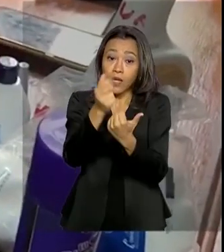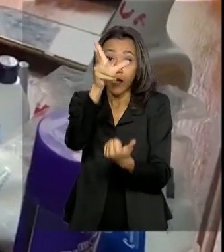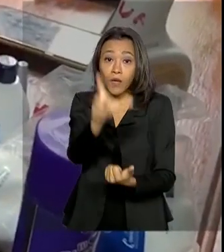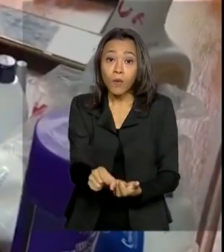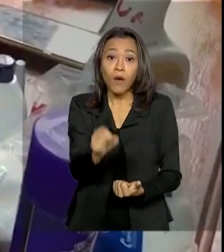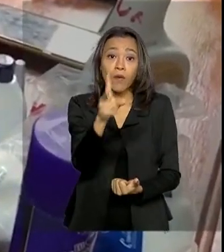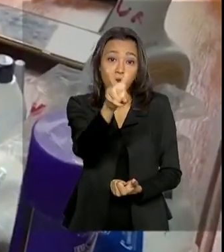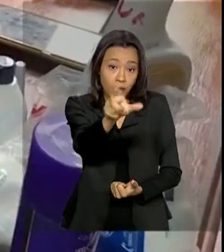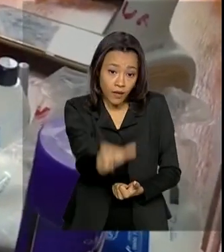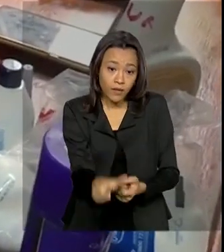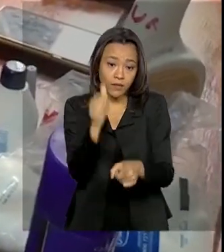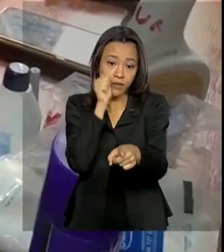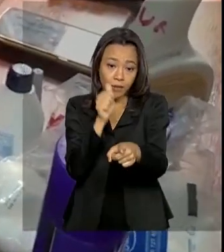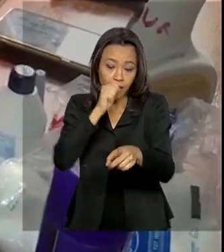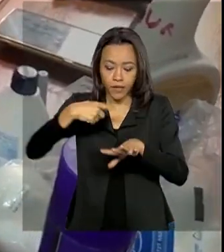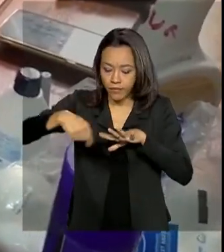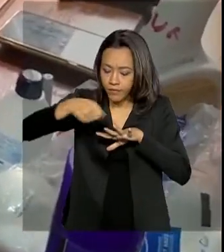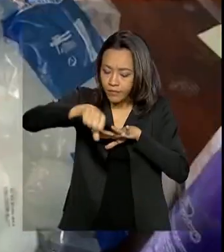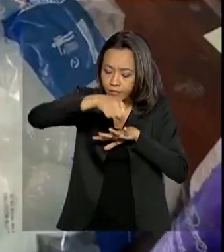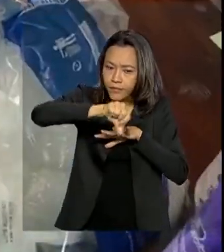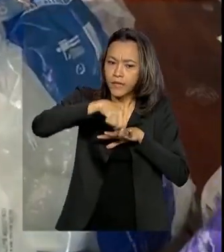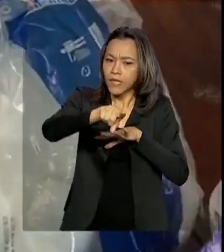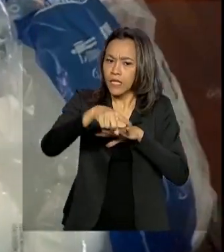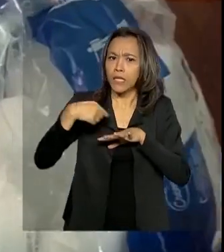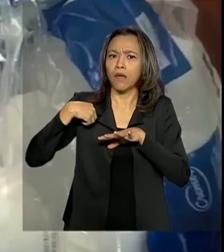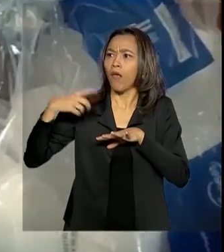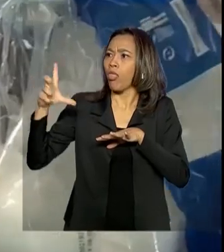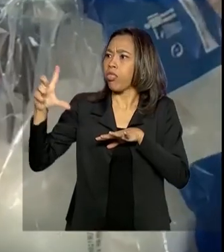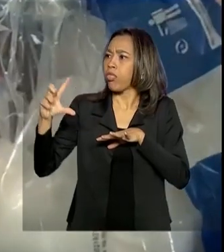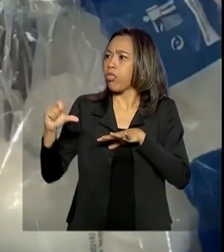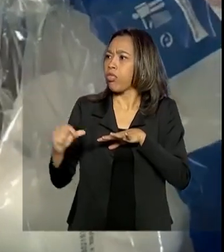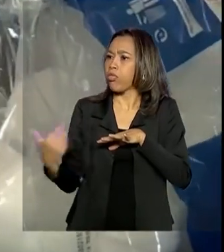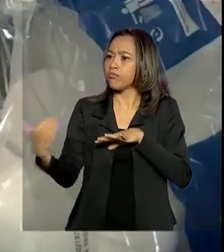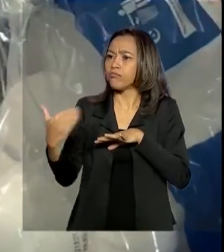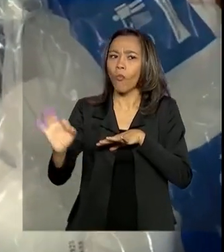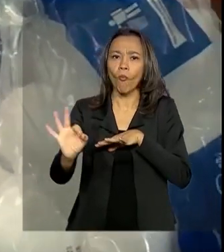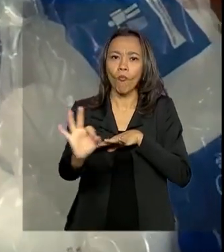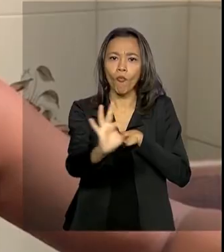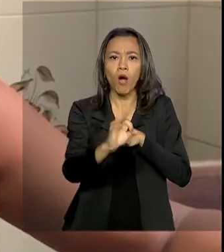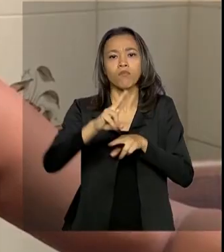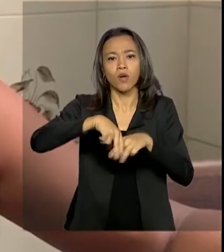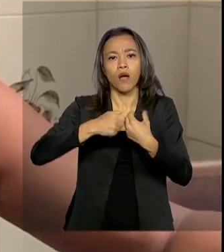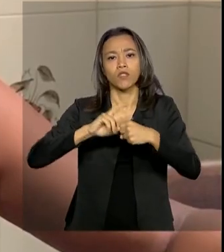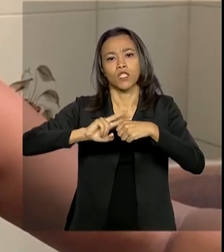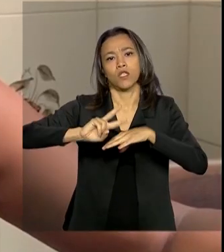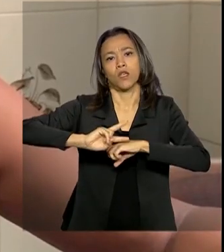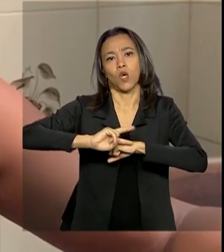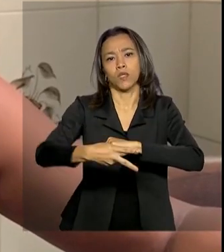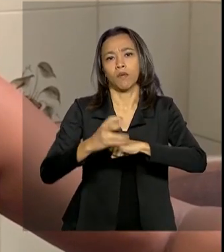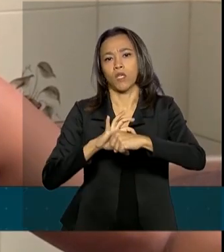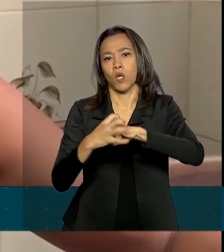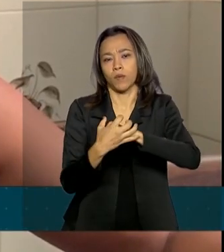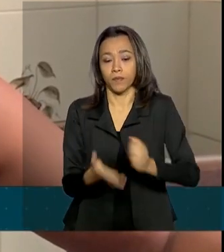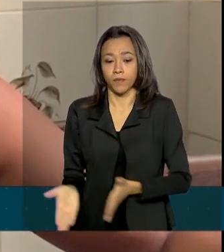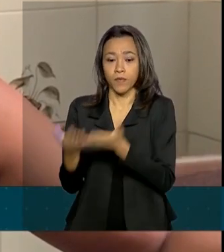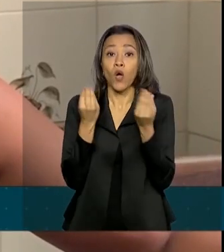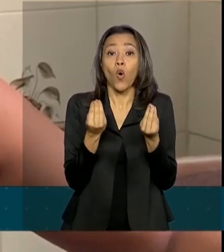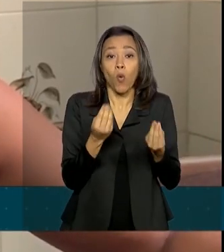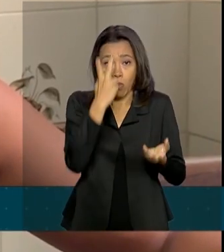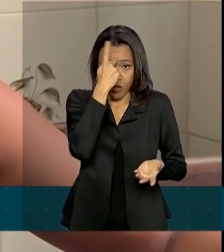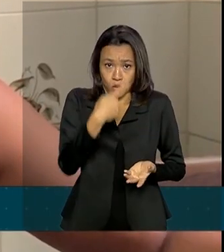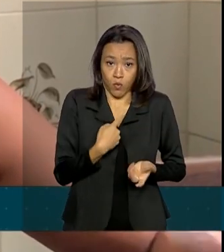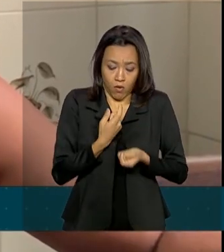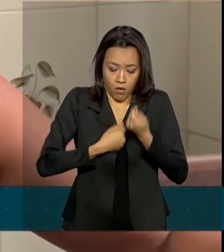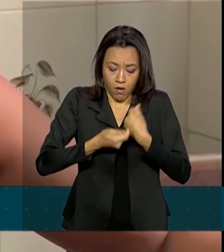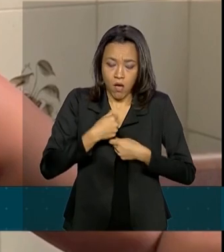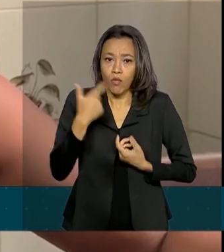manicure Eliane de Oliveira, que viu o trabalho diminuir com a pandemia do novo coronavírus. Como é que uma pessoa autônoma que não tem renda, não